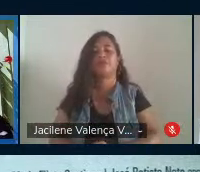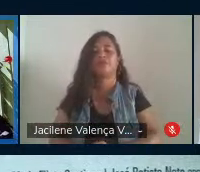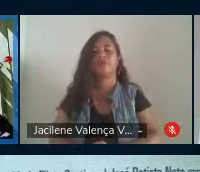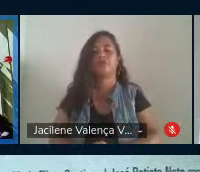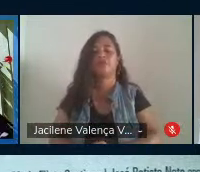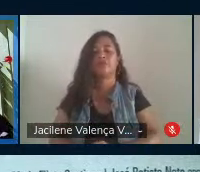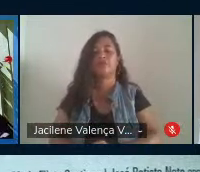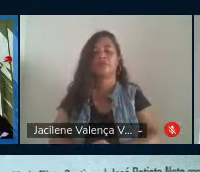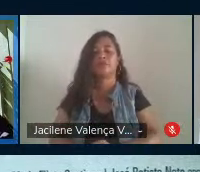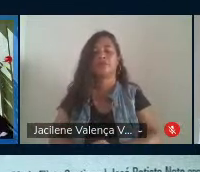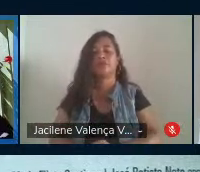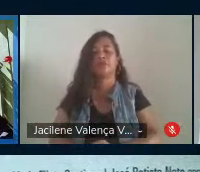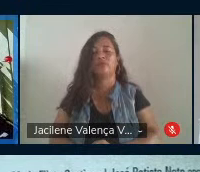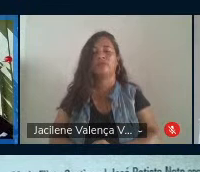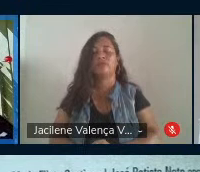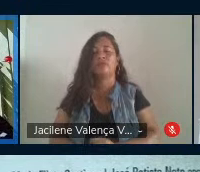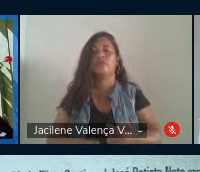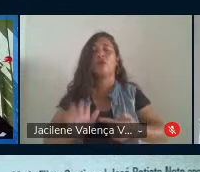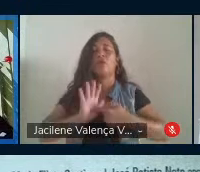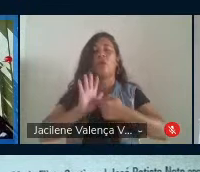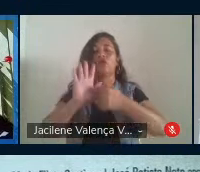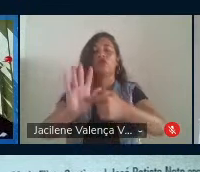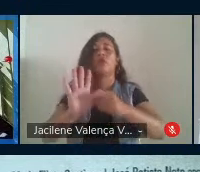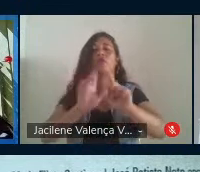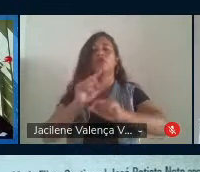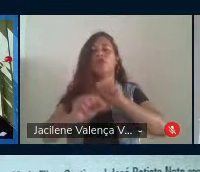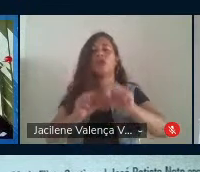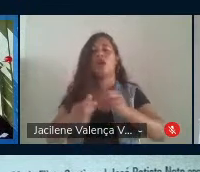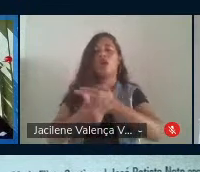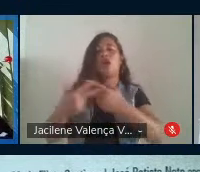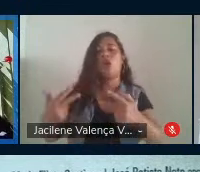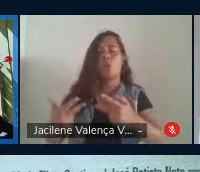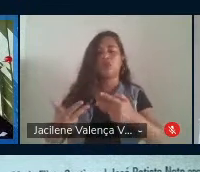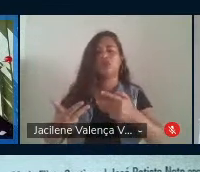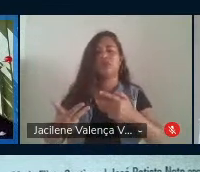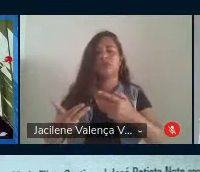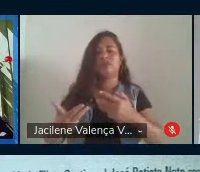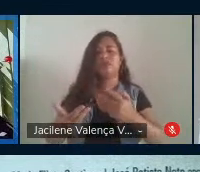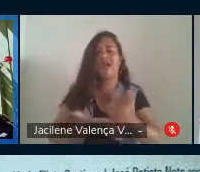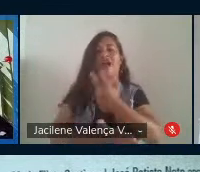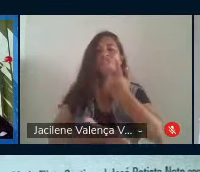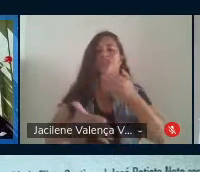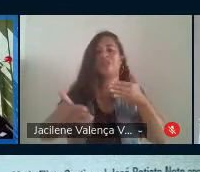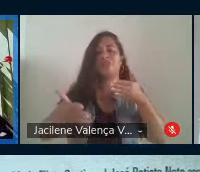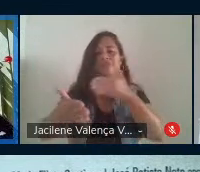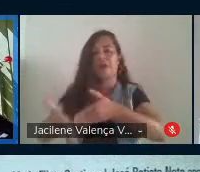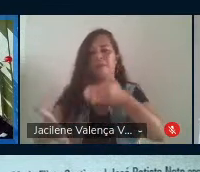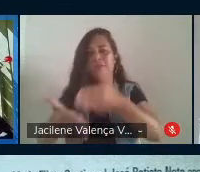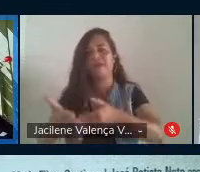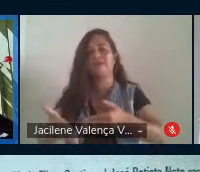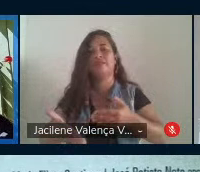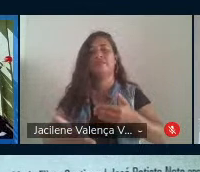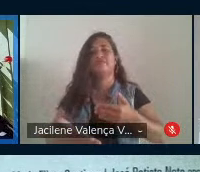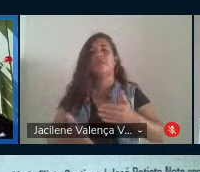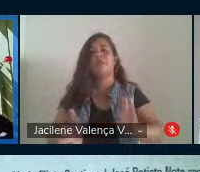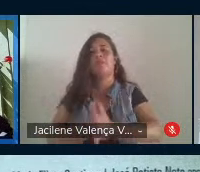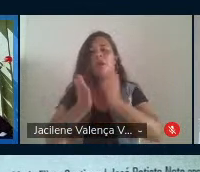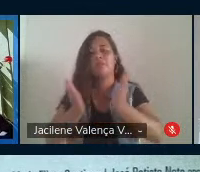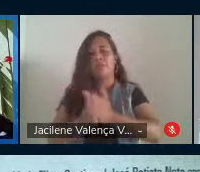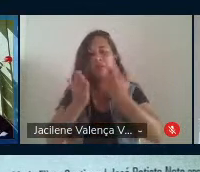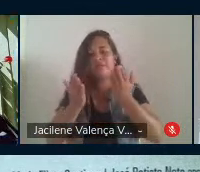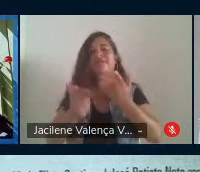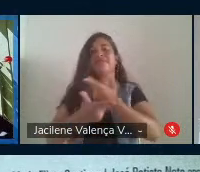Mostramos que, diante de tantas situações limite da miséria, brotaram inéditos viáveis